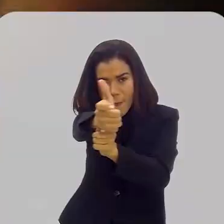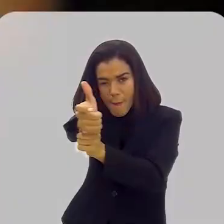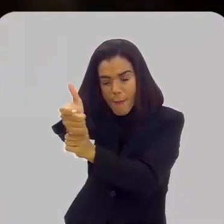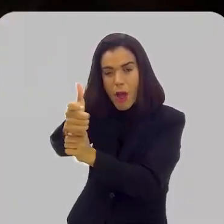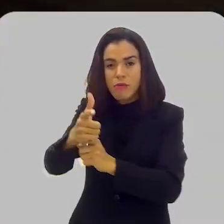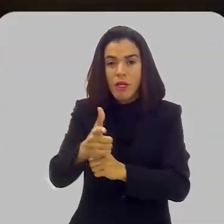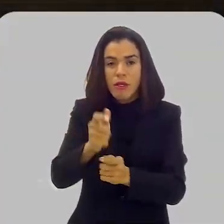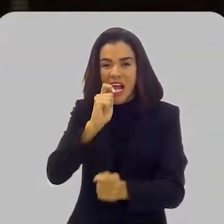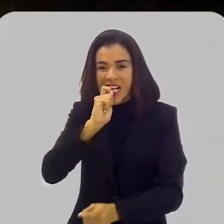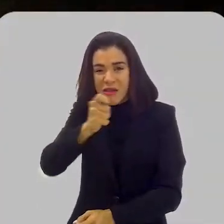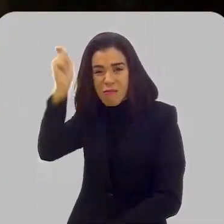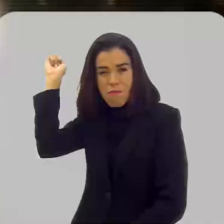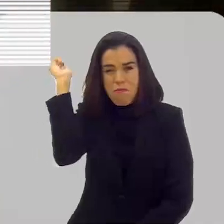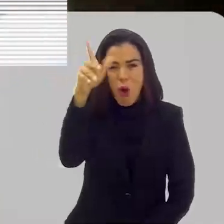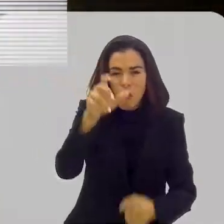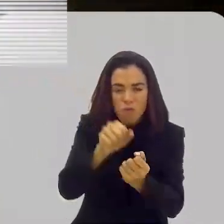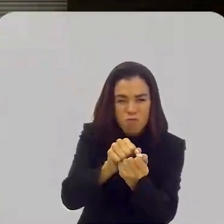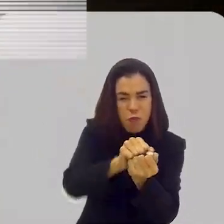Bombas